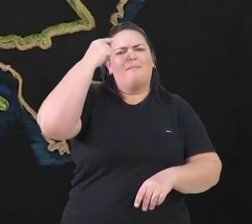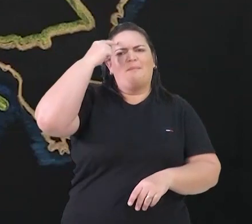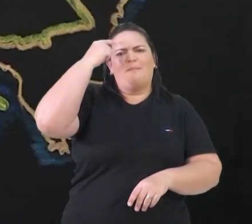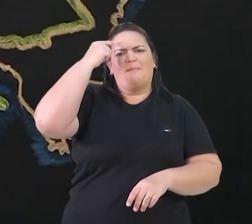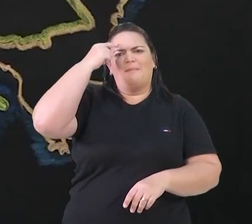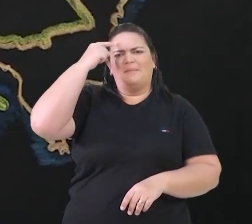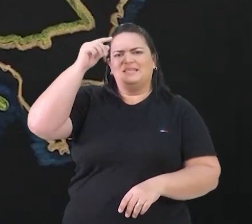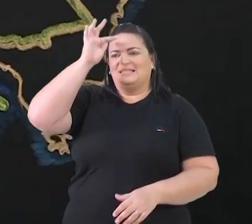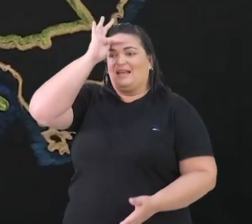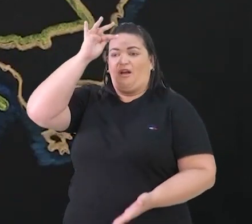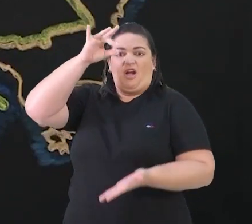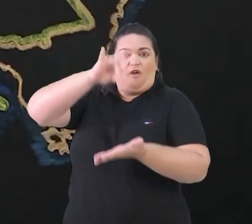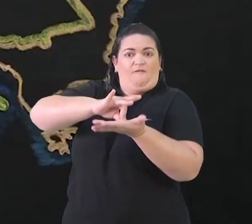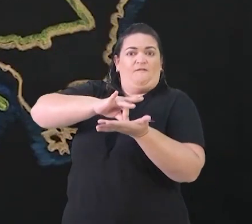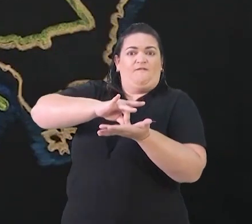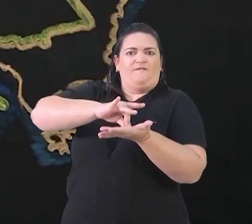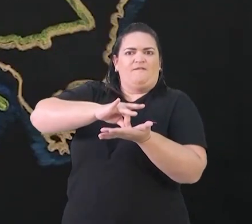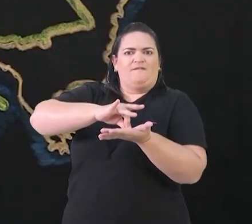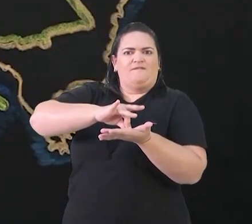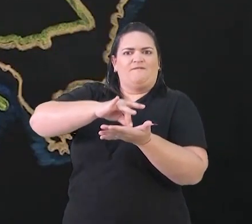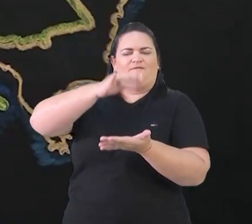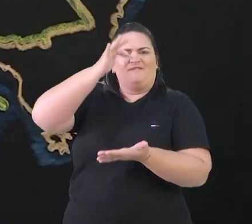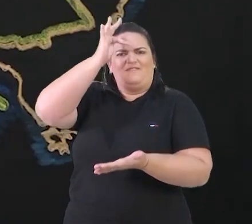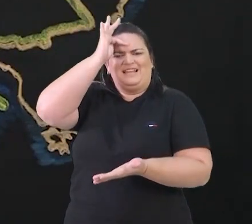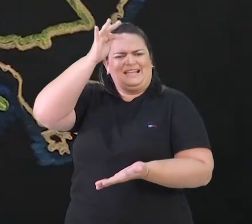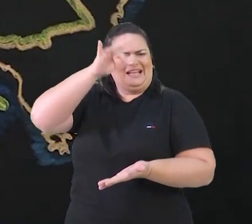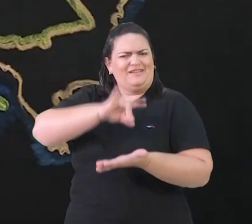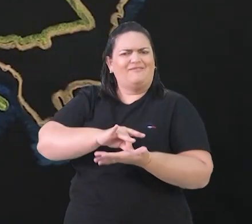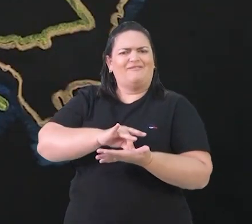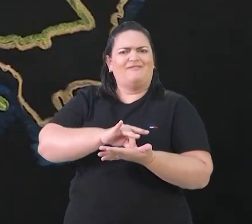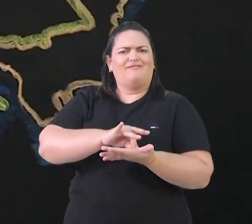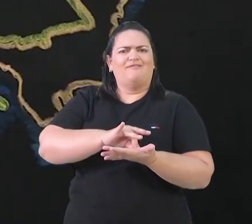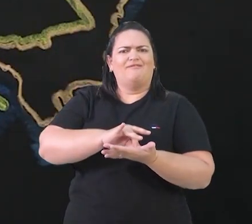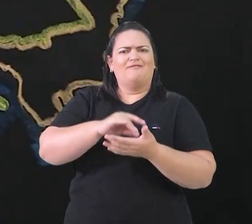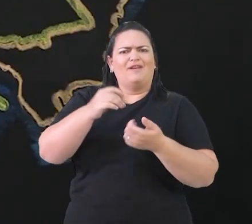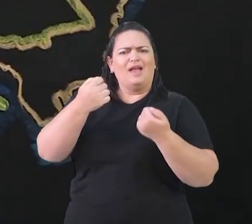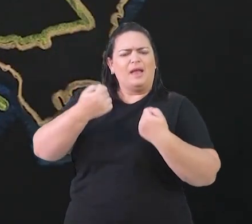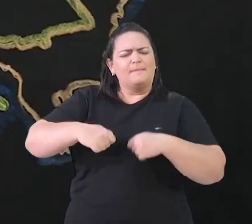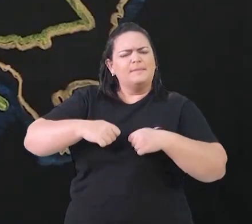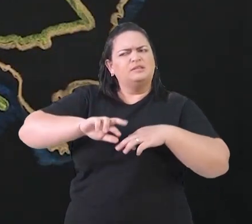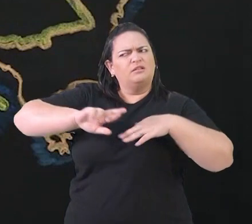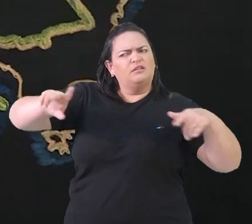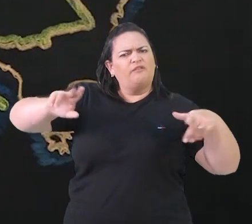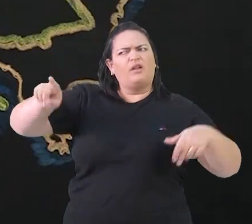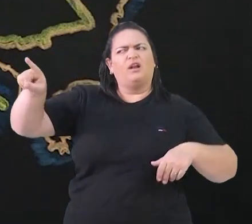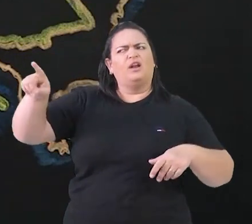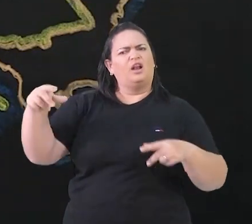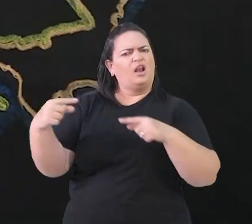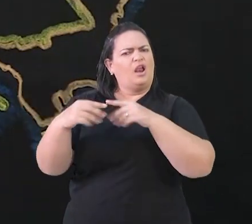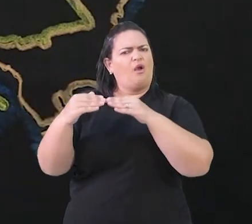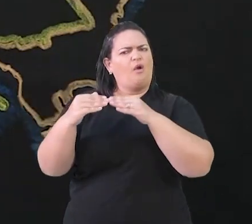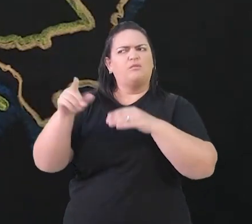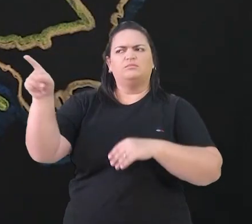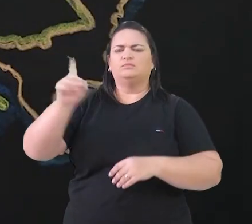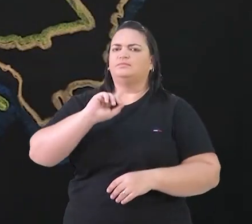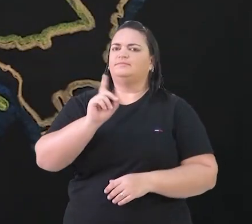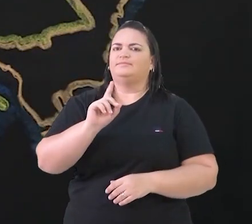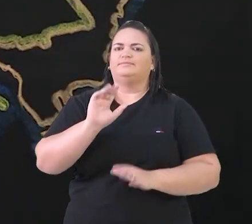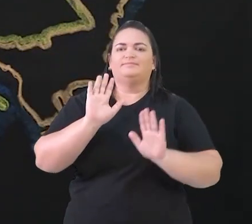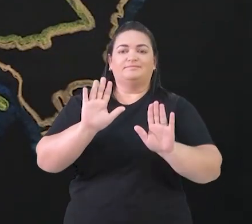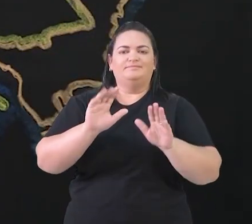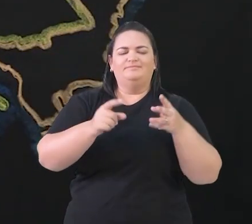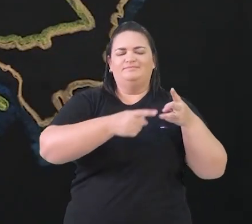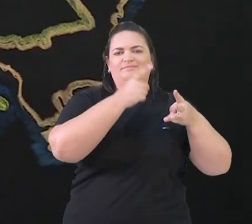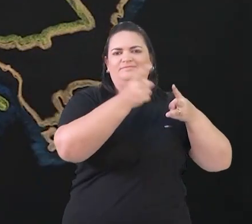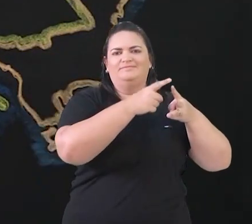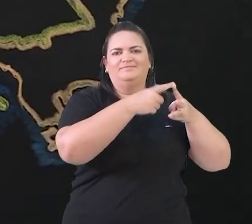ou seja, de uma verdade absoluta da religião, que devia ser diferente da Igreja Católica. Vamos falar um pouquinho disso. O primeiro